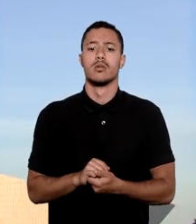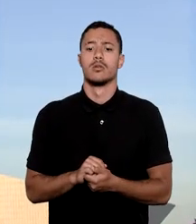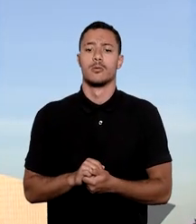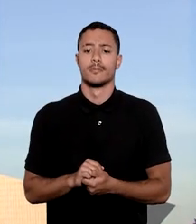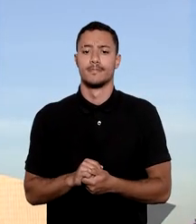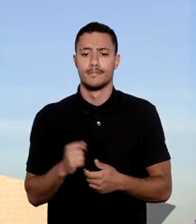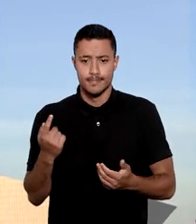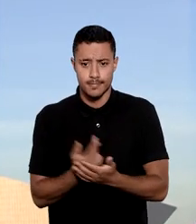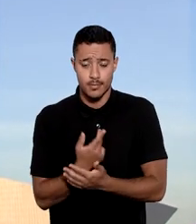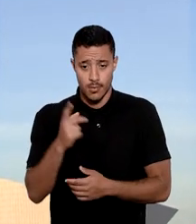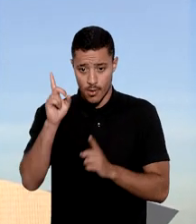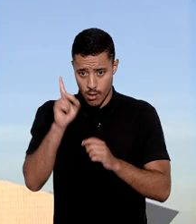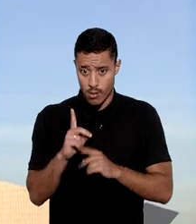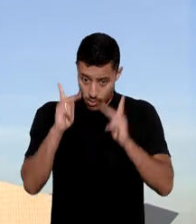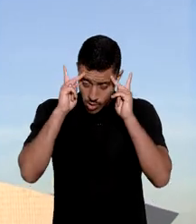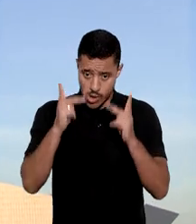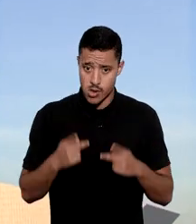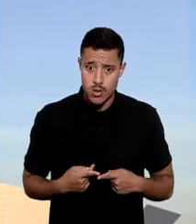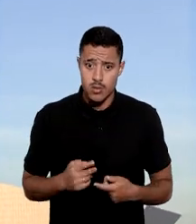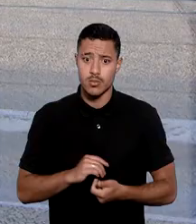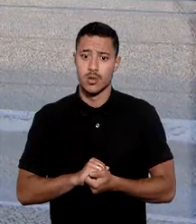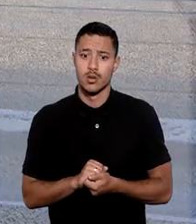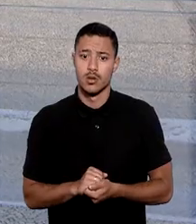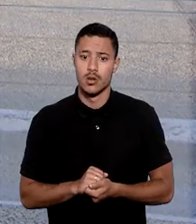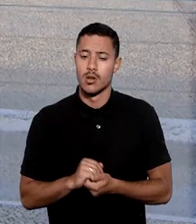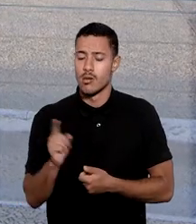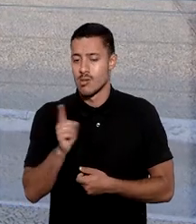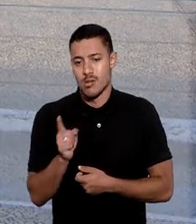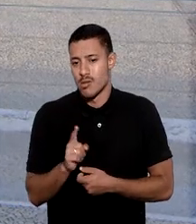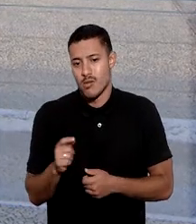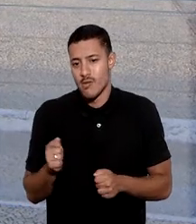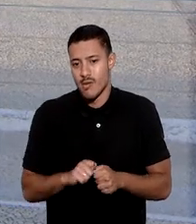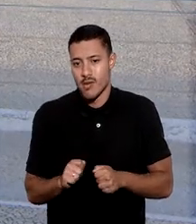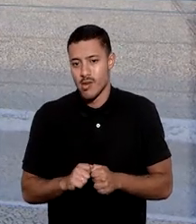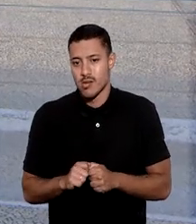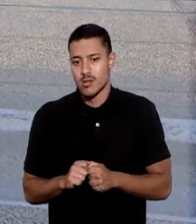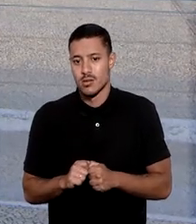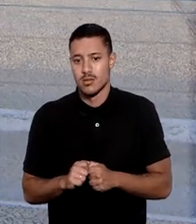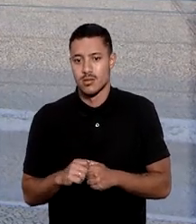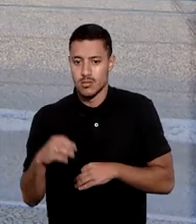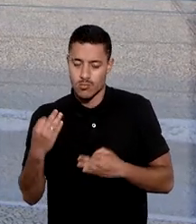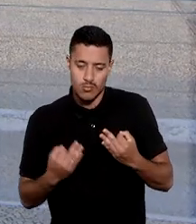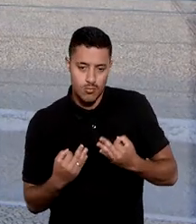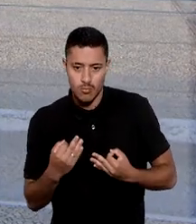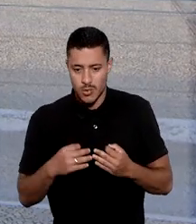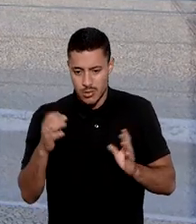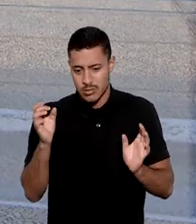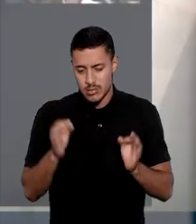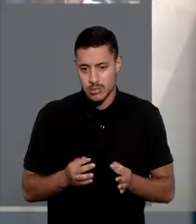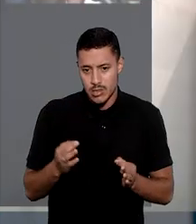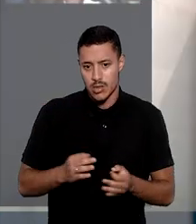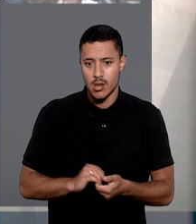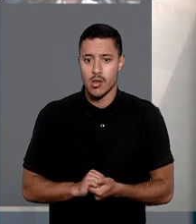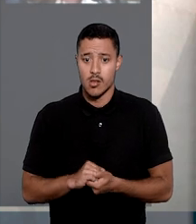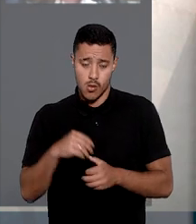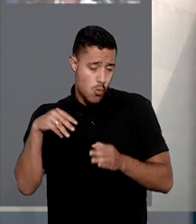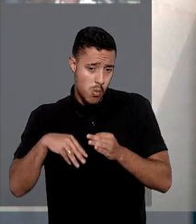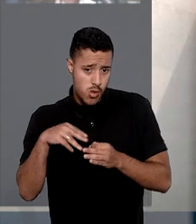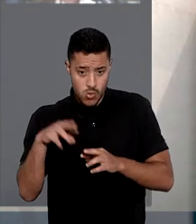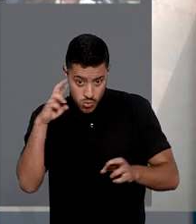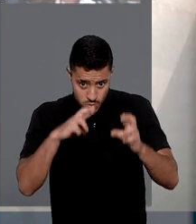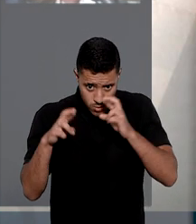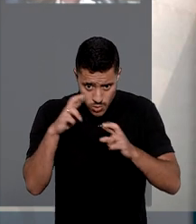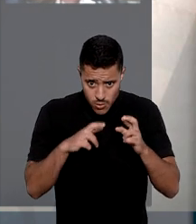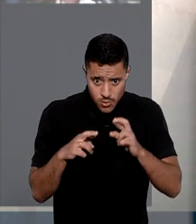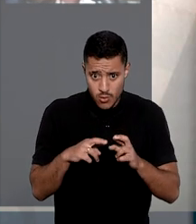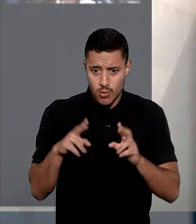violação a direitos humanos no território nacional não gozam de imunidade de jurisdição. Desta forma, o ministro observou